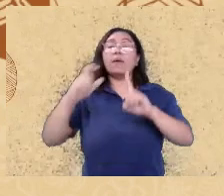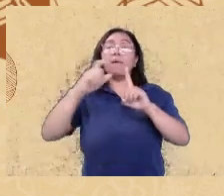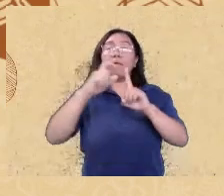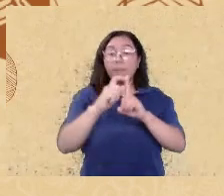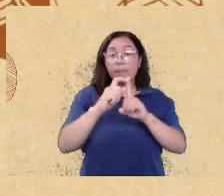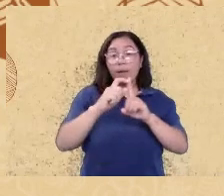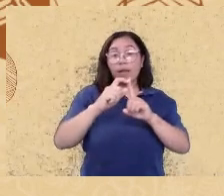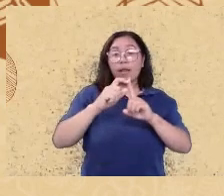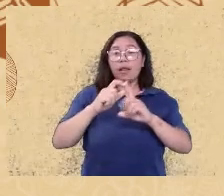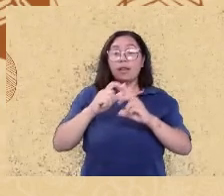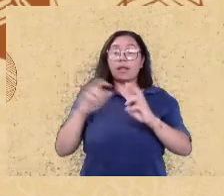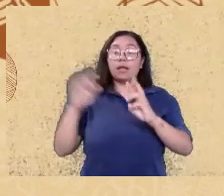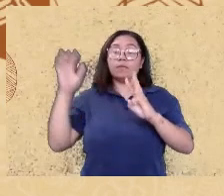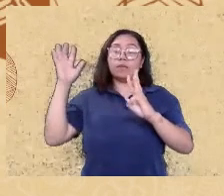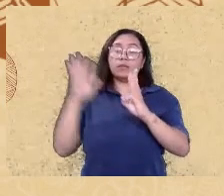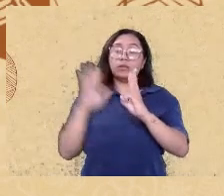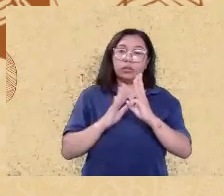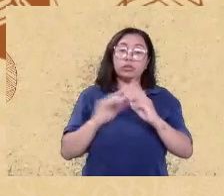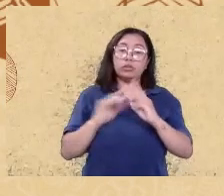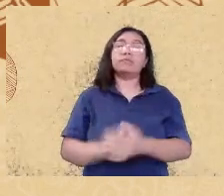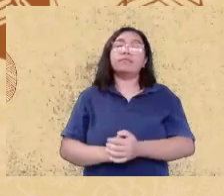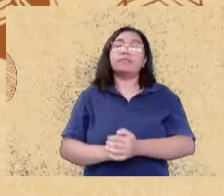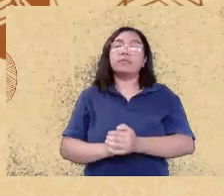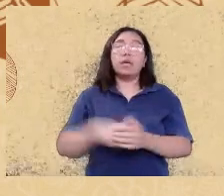seis ocorrências